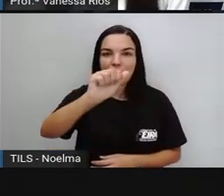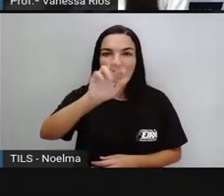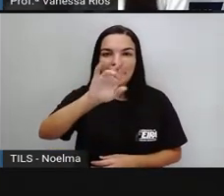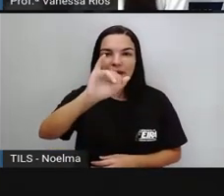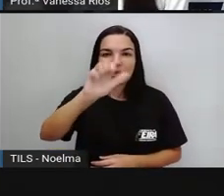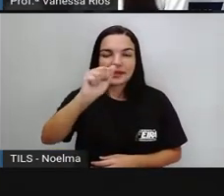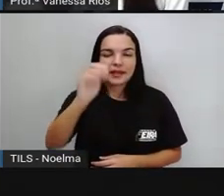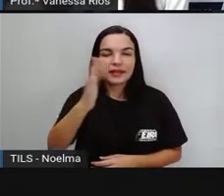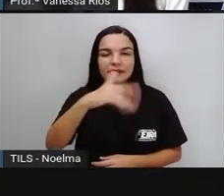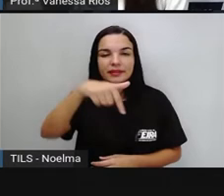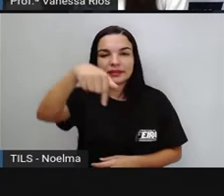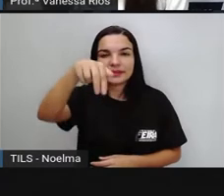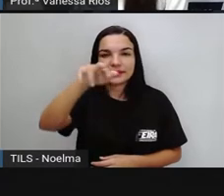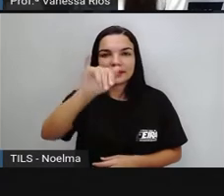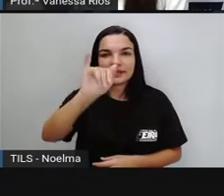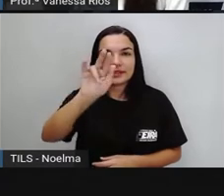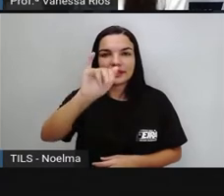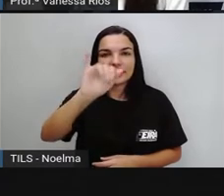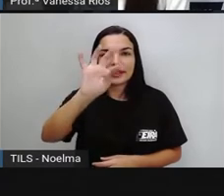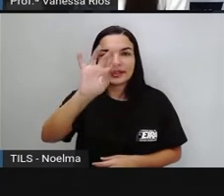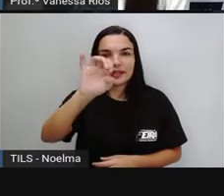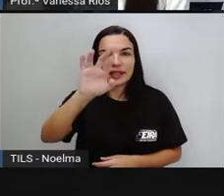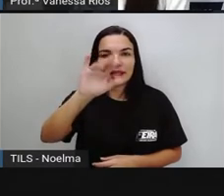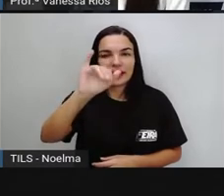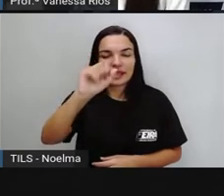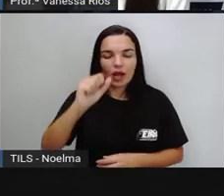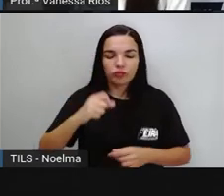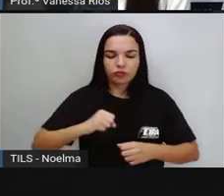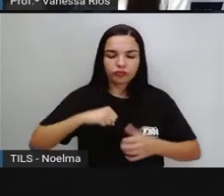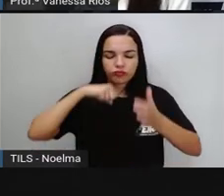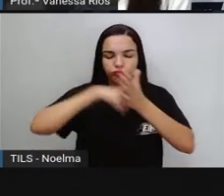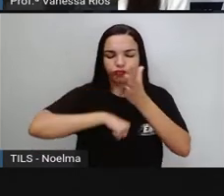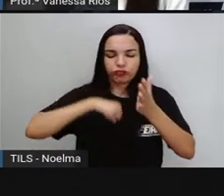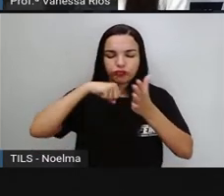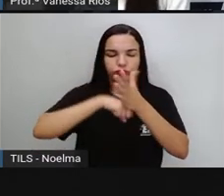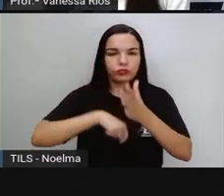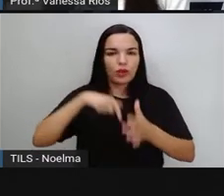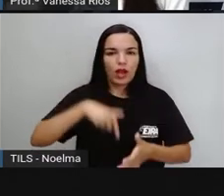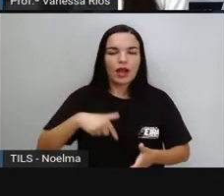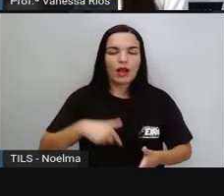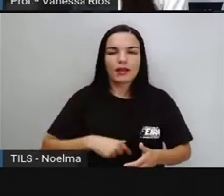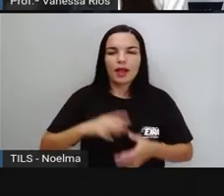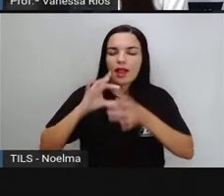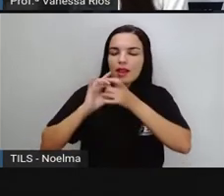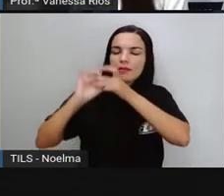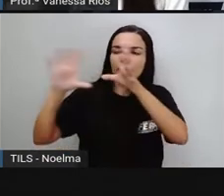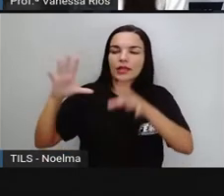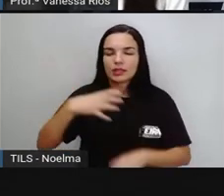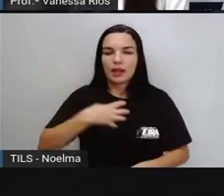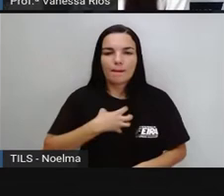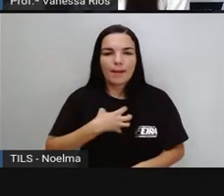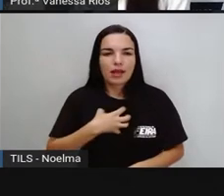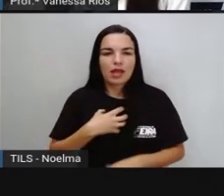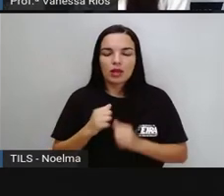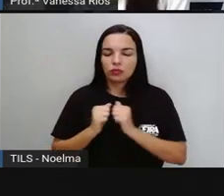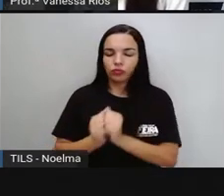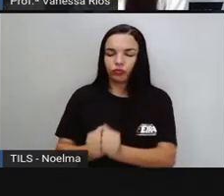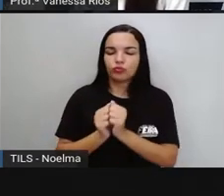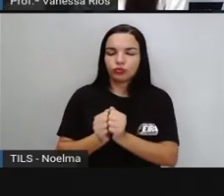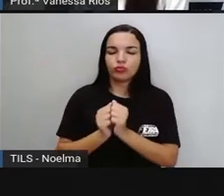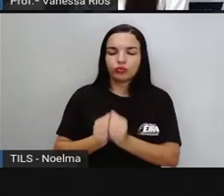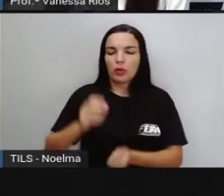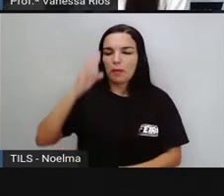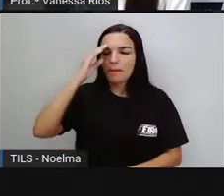mulher, dessa guerreira, que lutou aí em favor do Brasil, né? Pela independência da Bahia, junto com os soldados aí